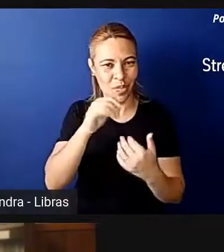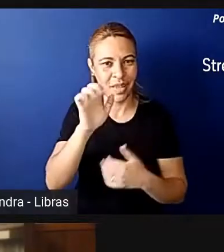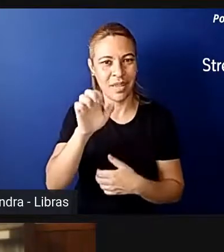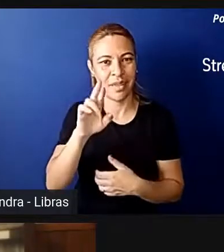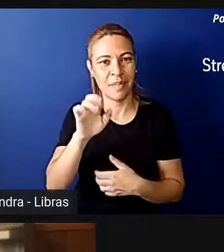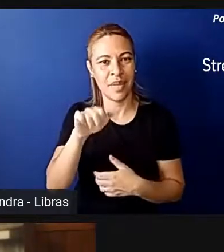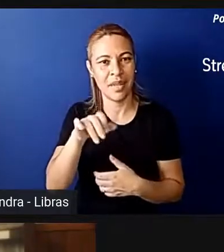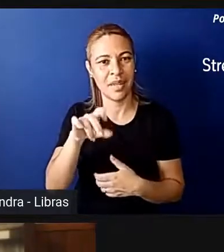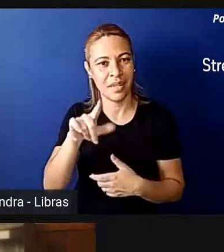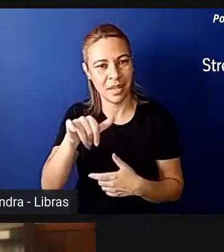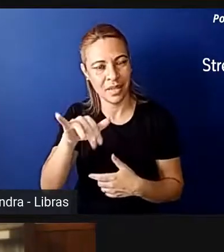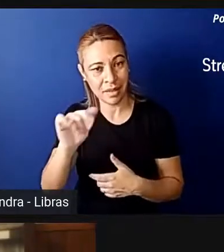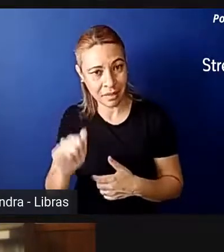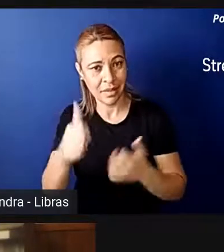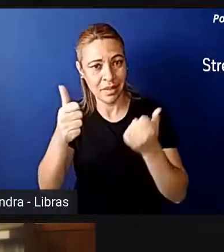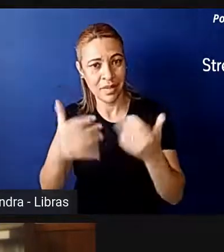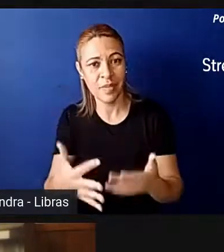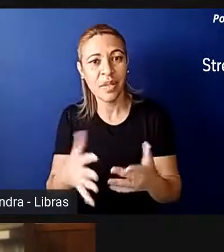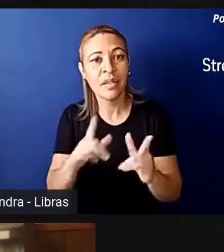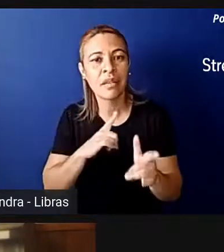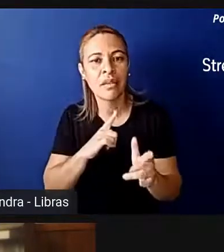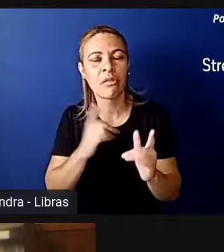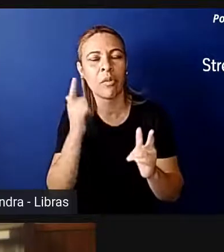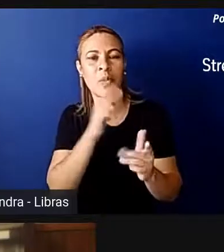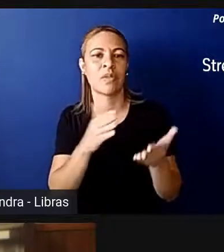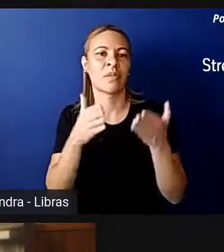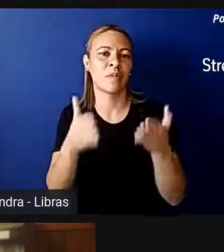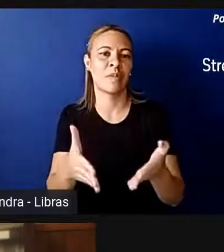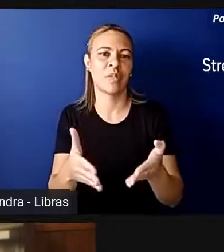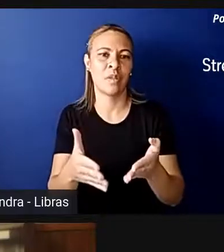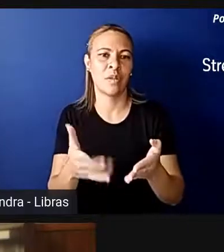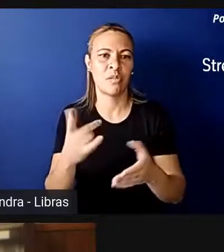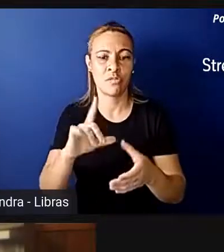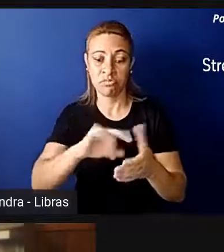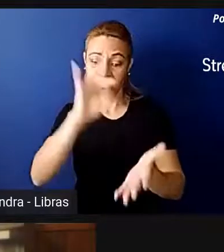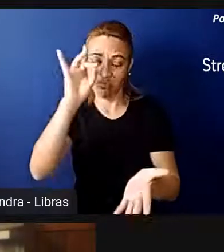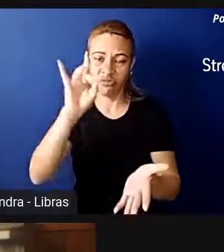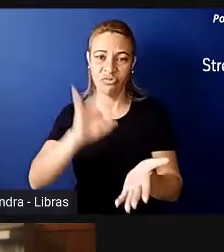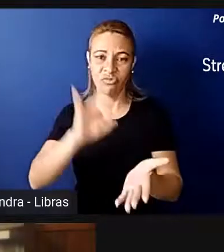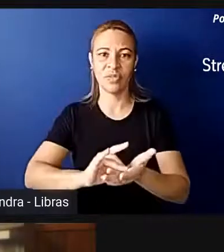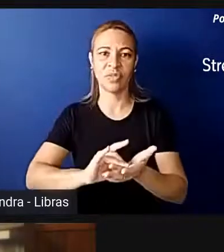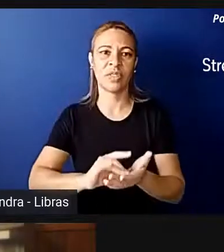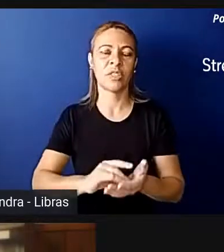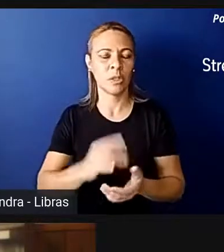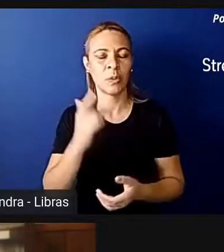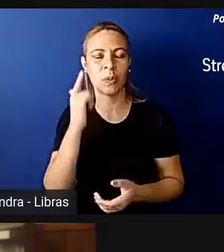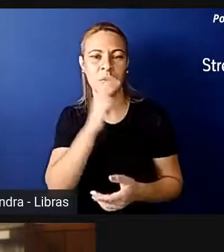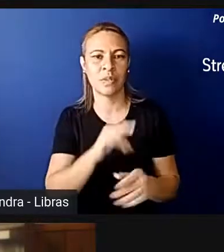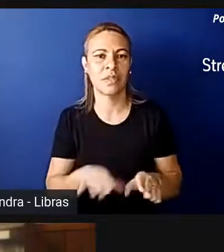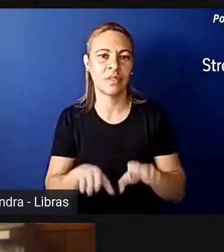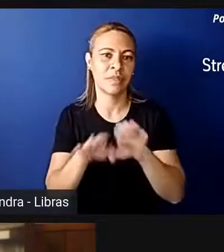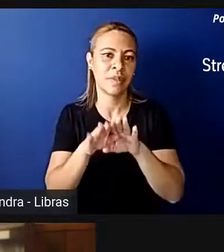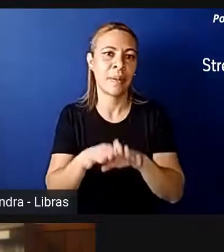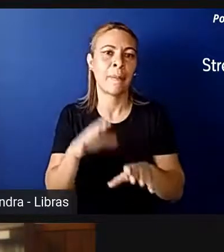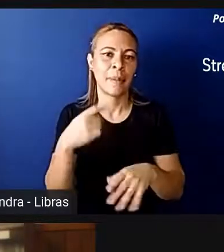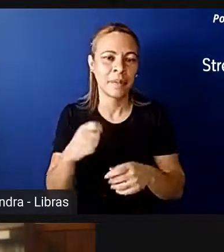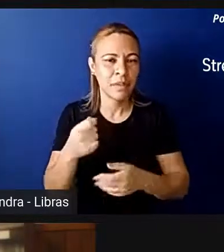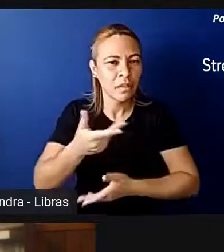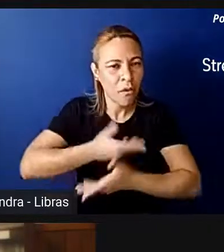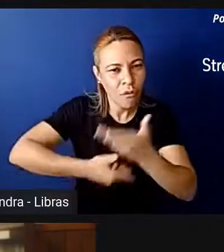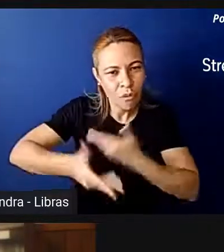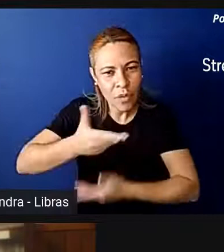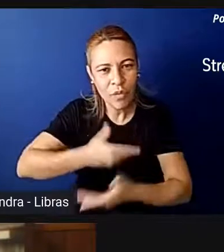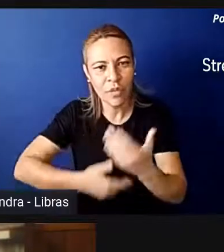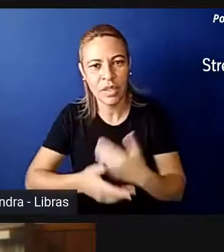condições de participar na eleição como uma candidata real e com chances. Para isso, ela tem que estar envolvida, ela tem que ter